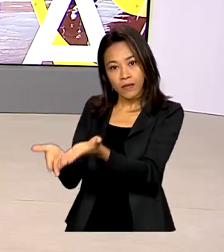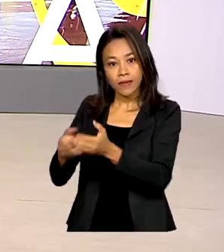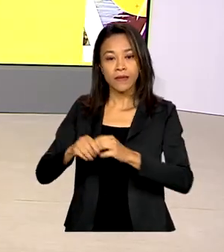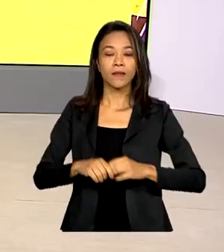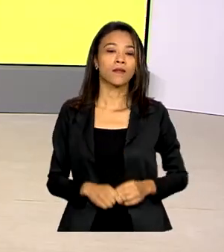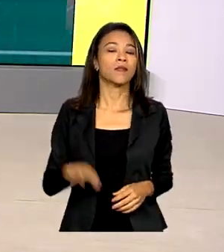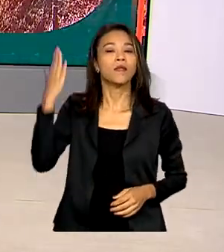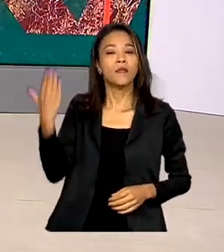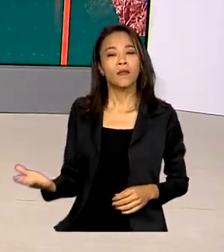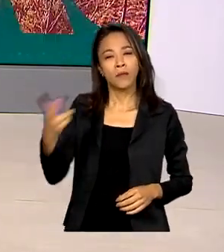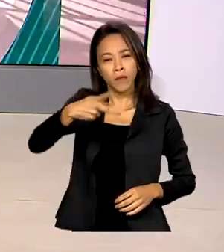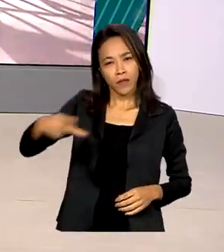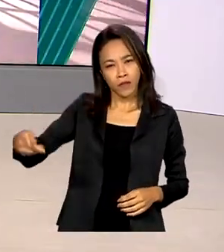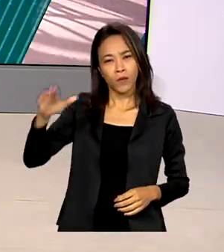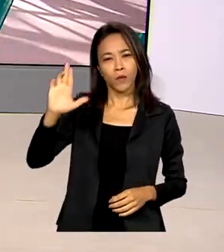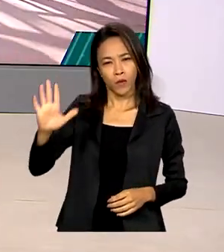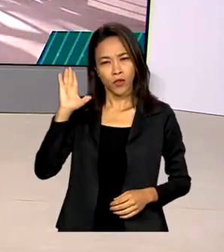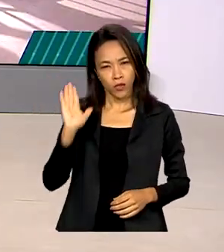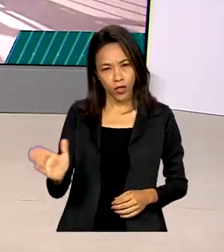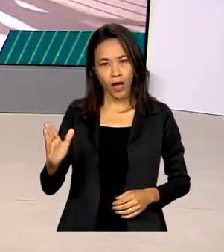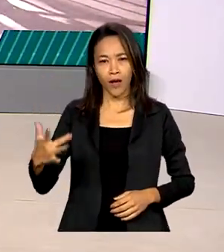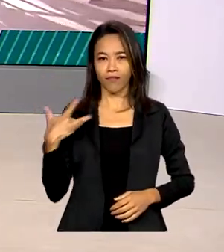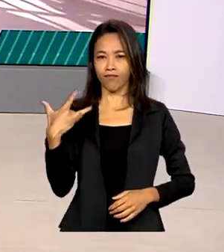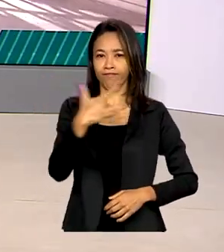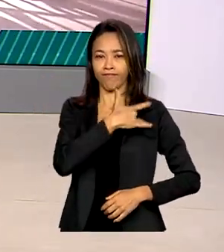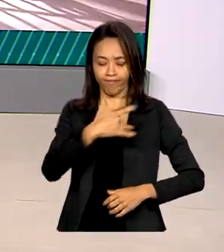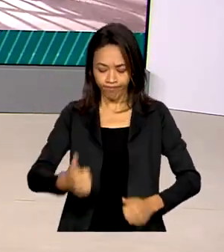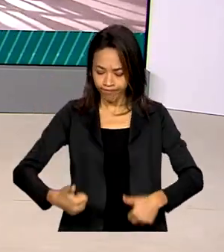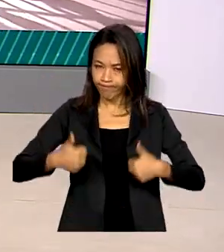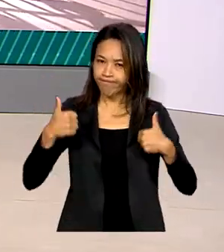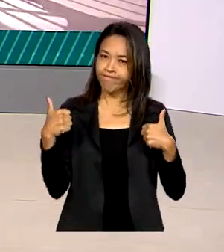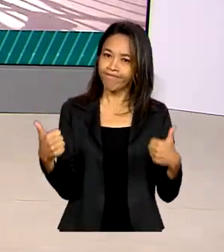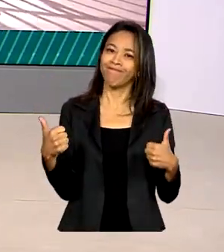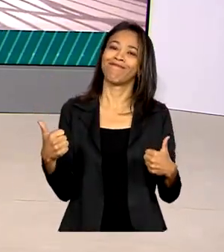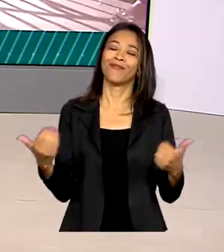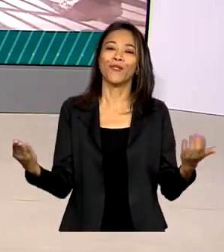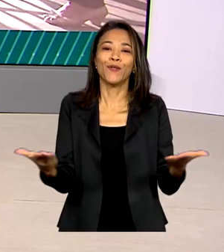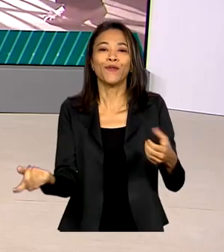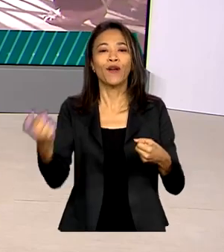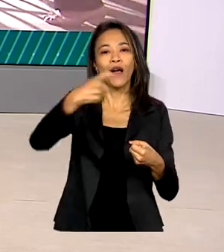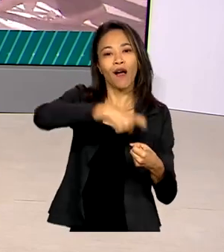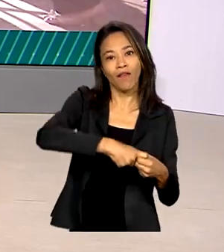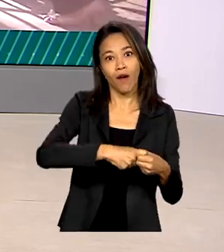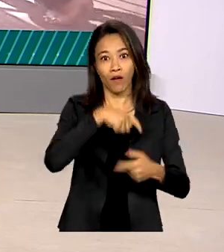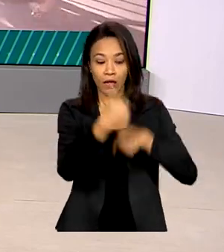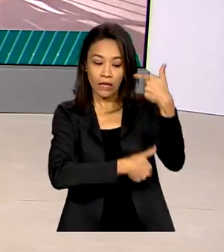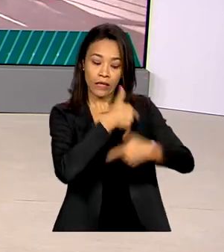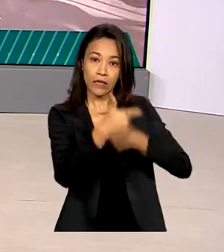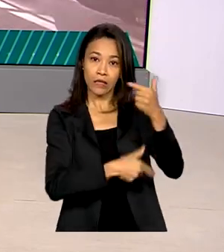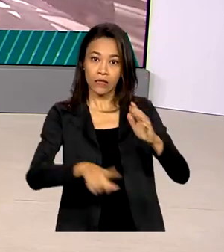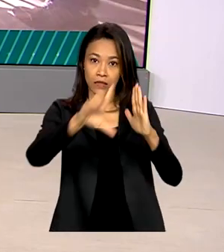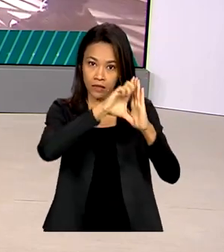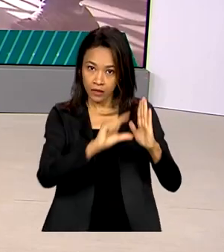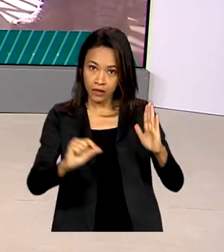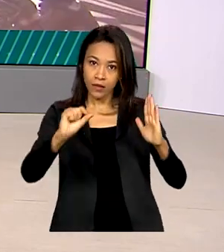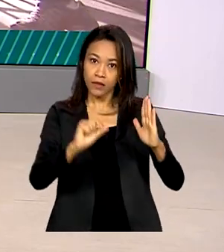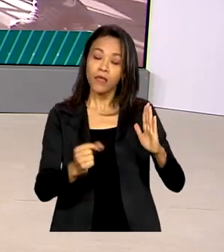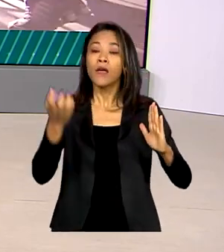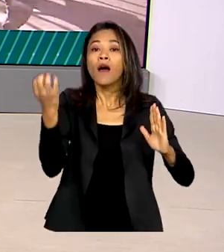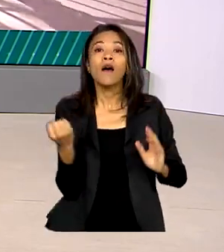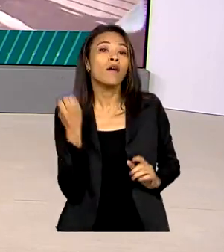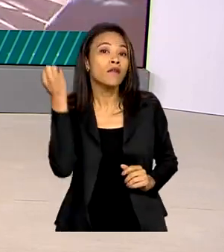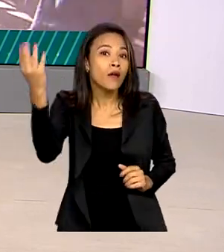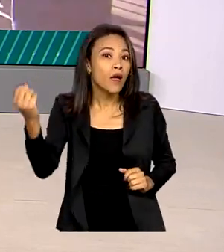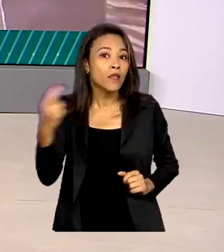O presidente Lula já está plenamente recuperado da pneumonia e hoje volta a trabalhar no Palácio do Planalto. E a viagem à